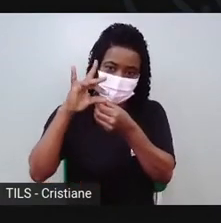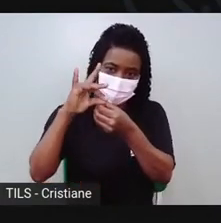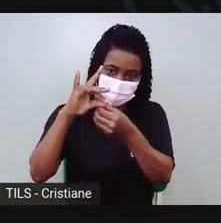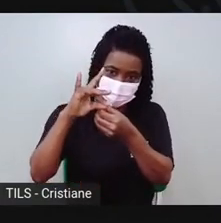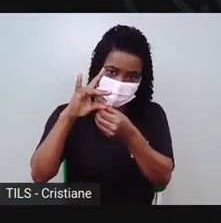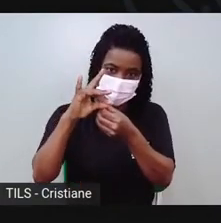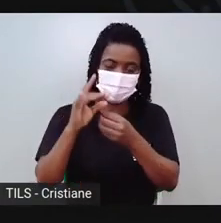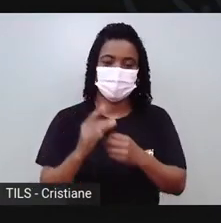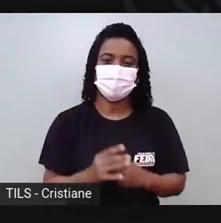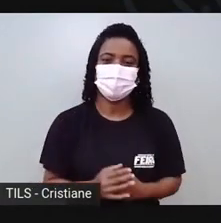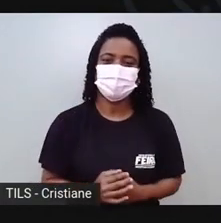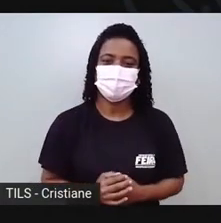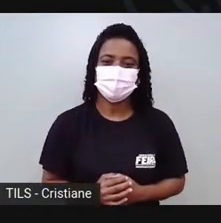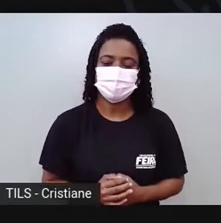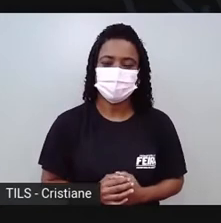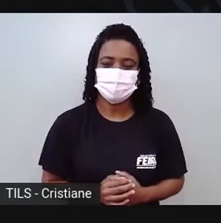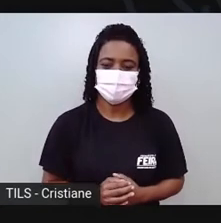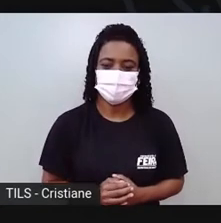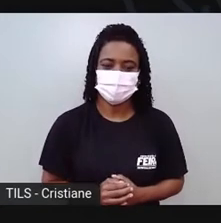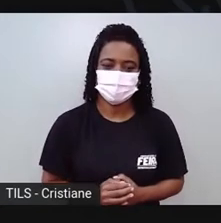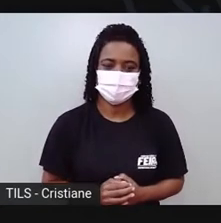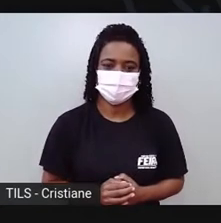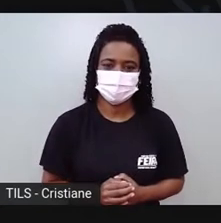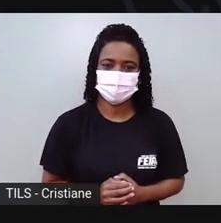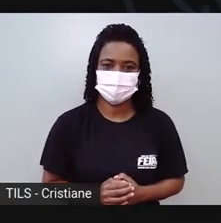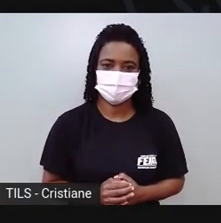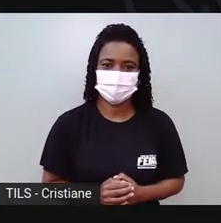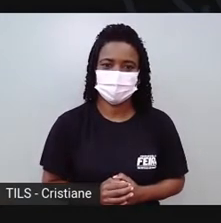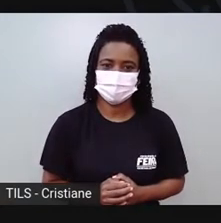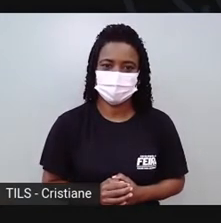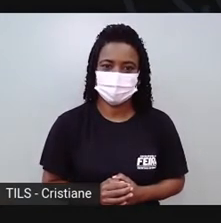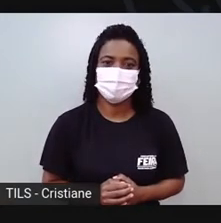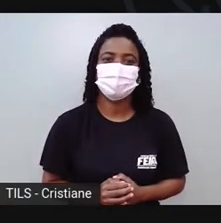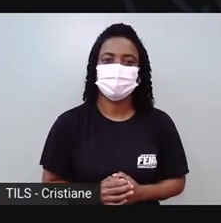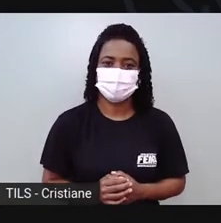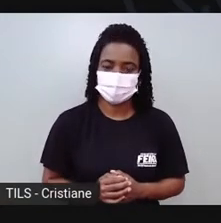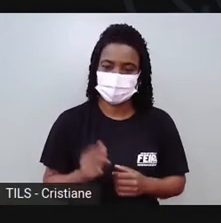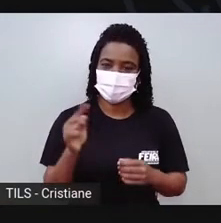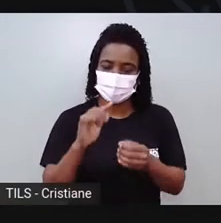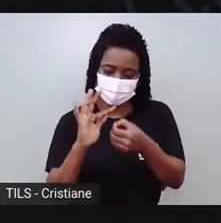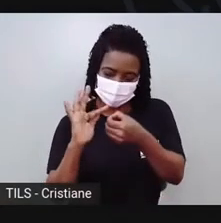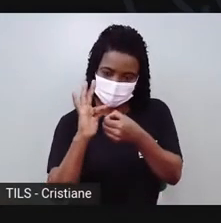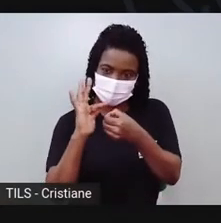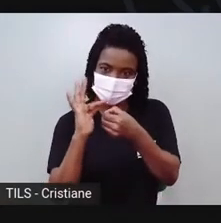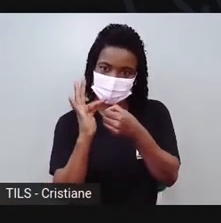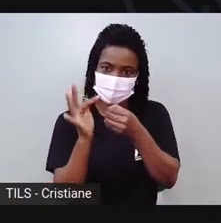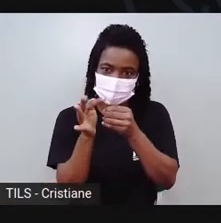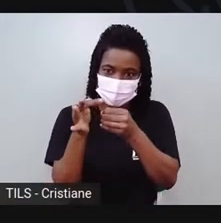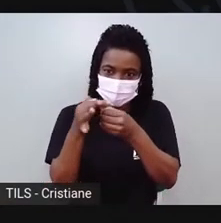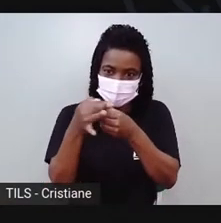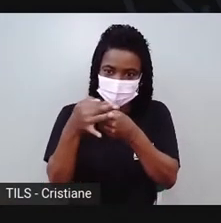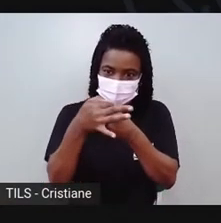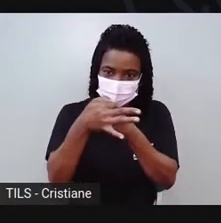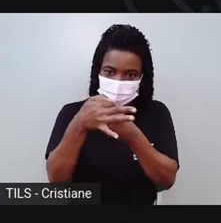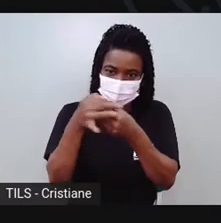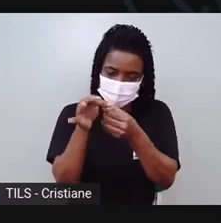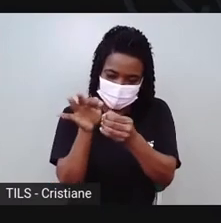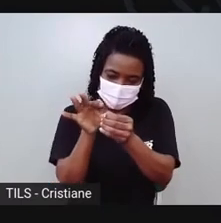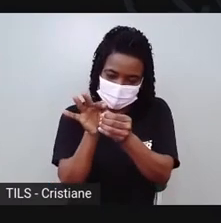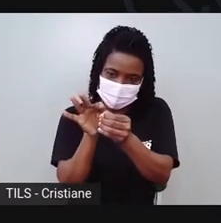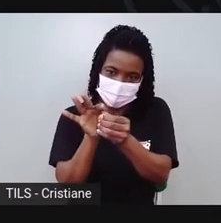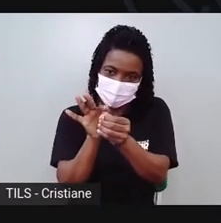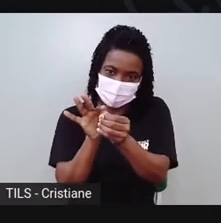vai alisando assim até ele ficar bem grudadinho.